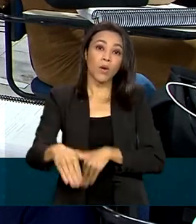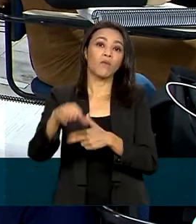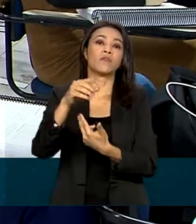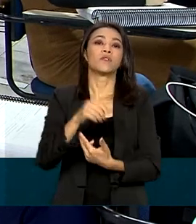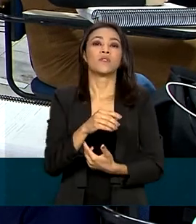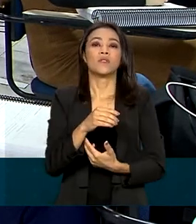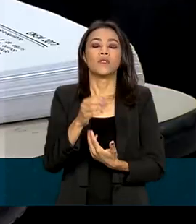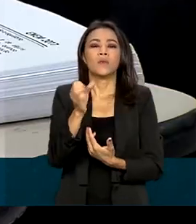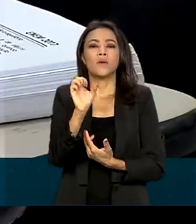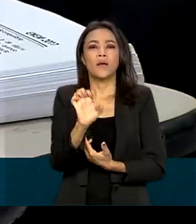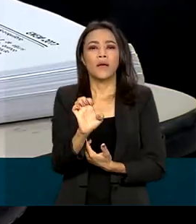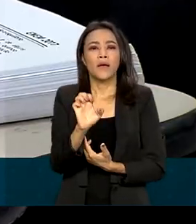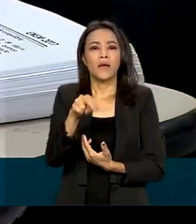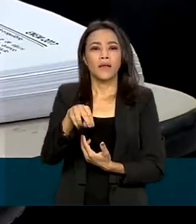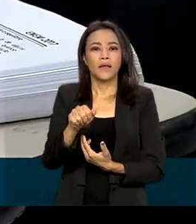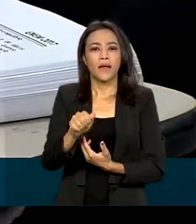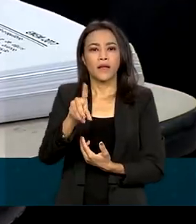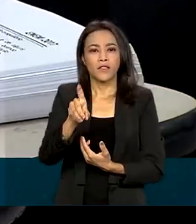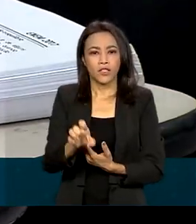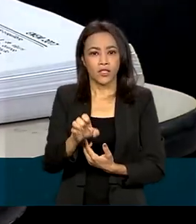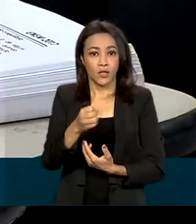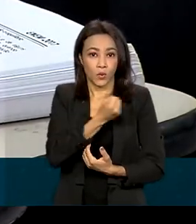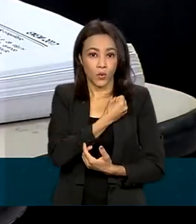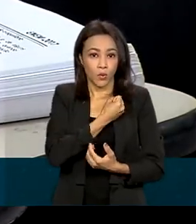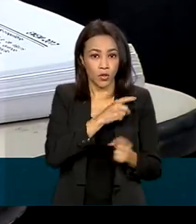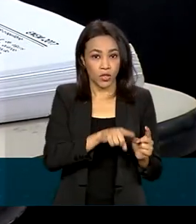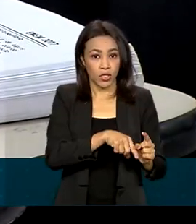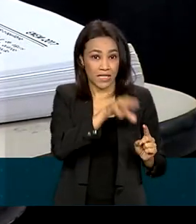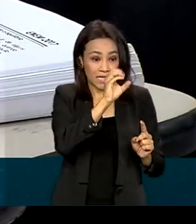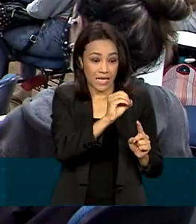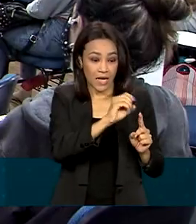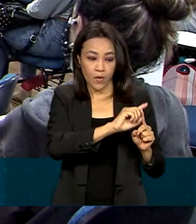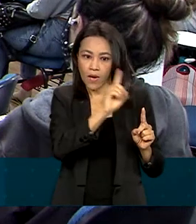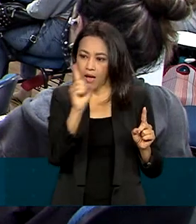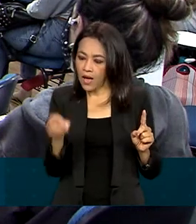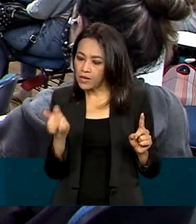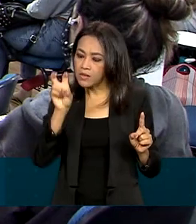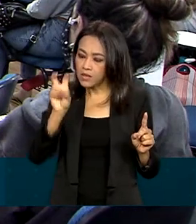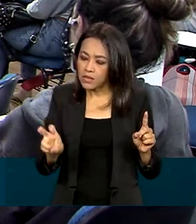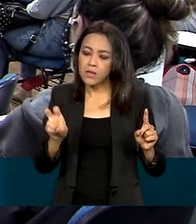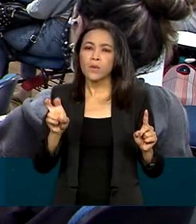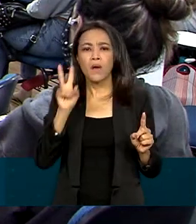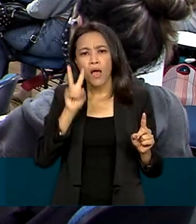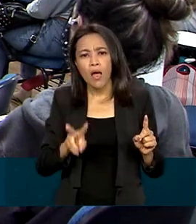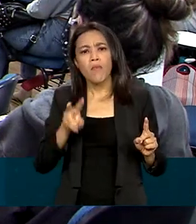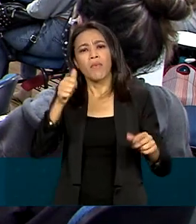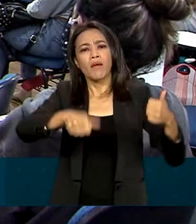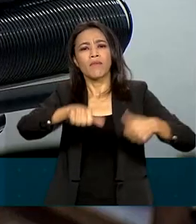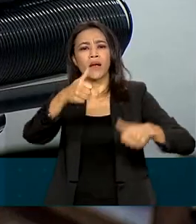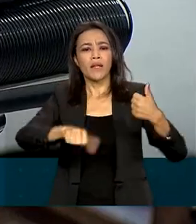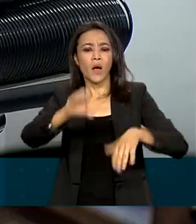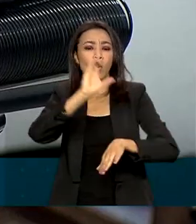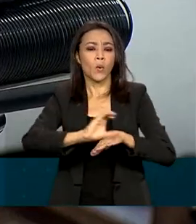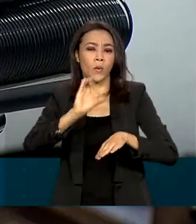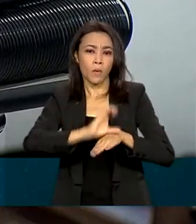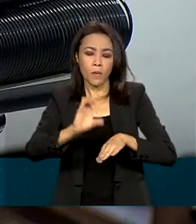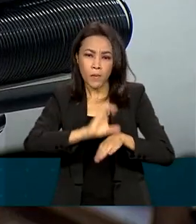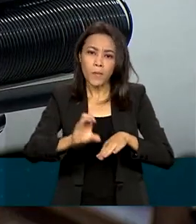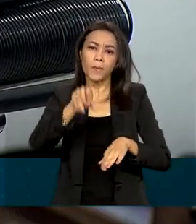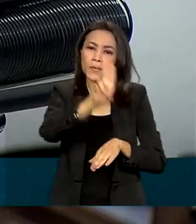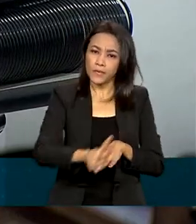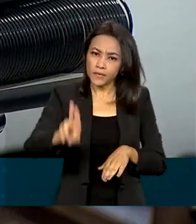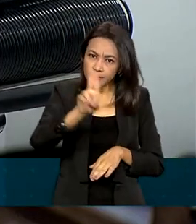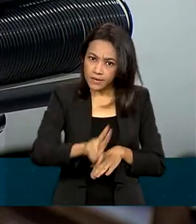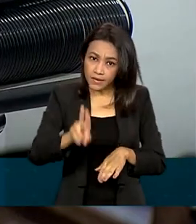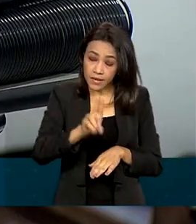notas vão de 0 a 5 e permitem comparar o desempenho de um curso de uma universidade em